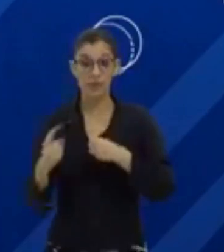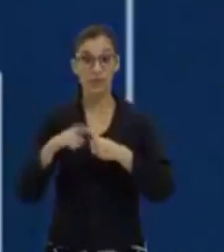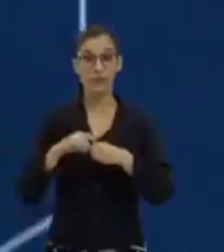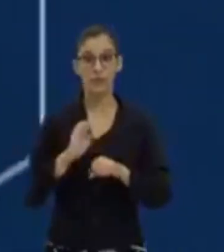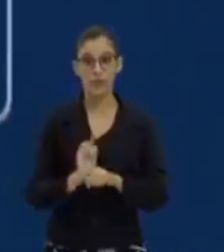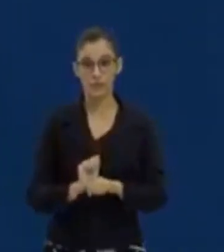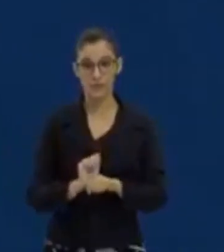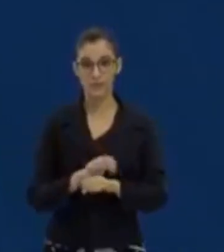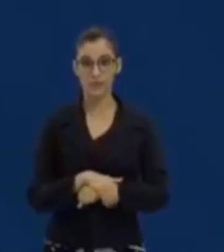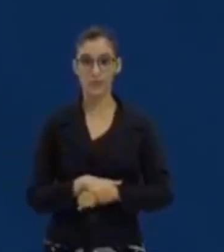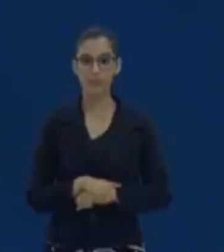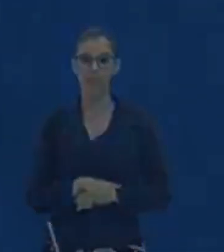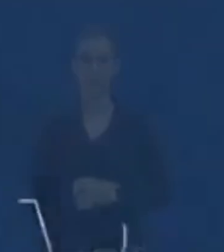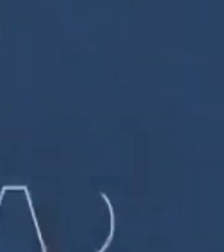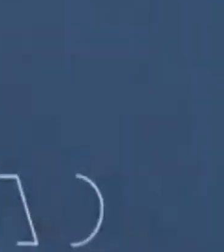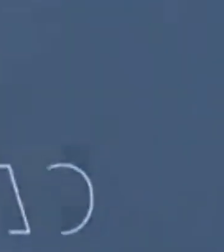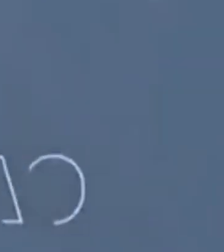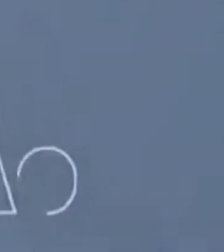volta.